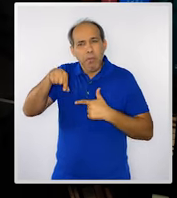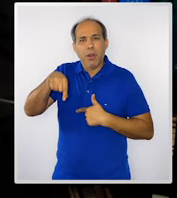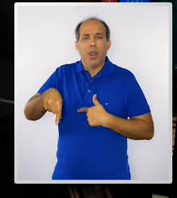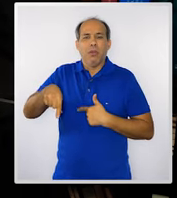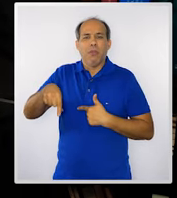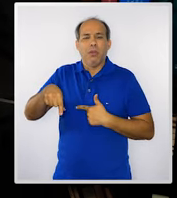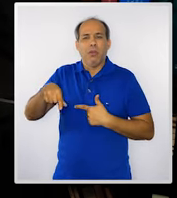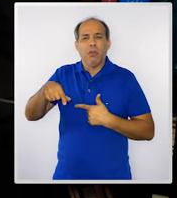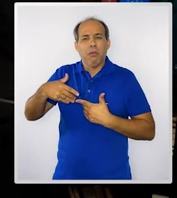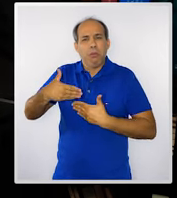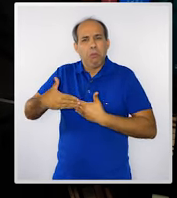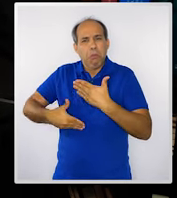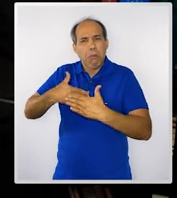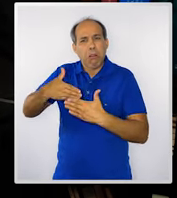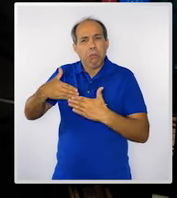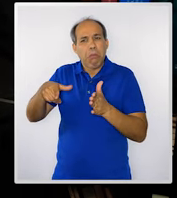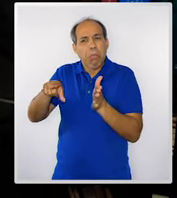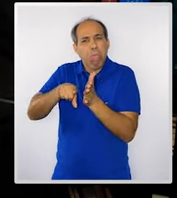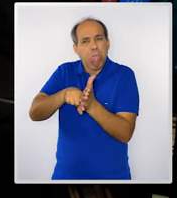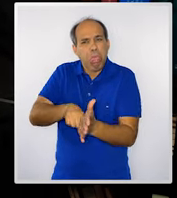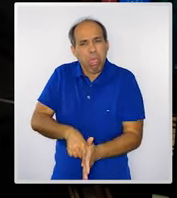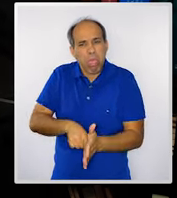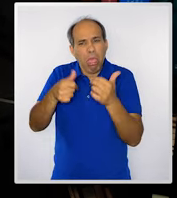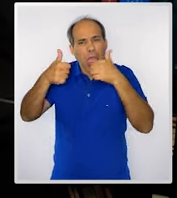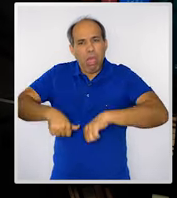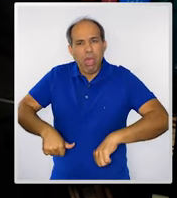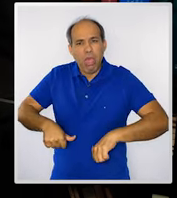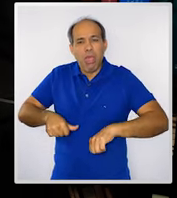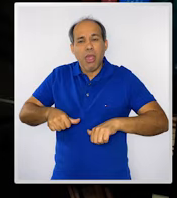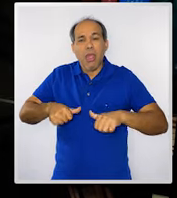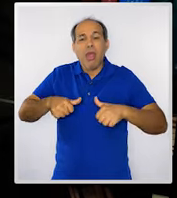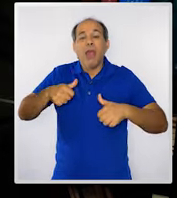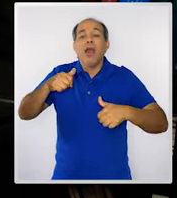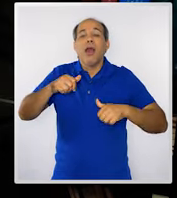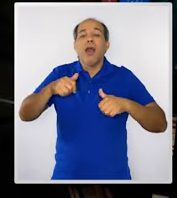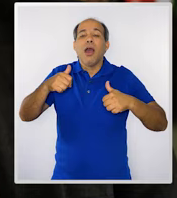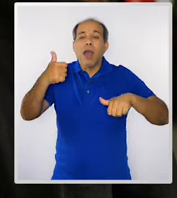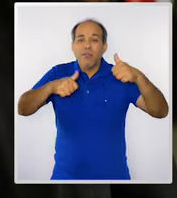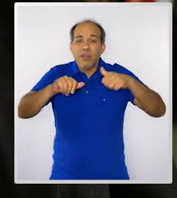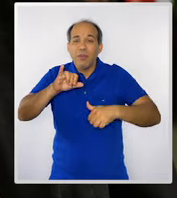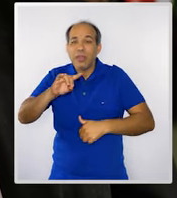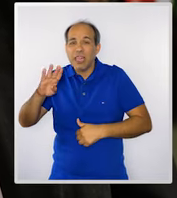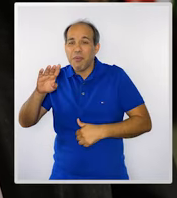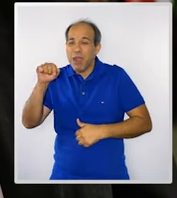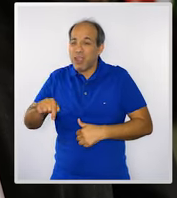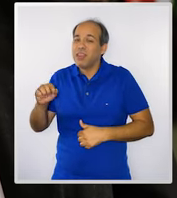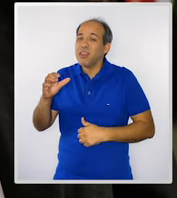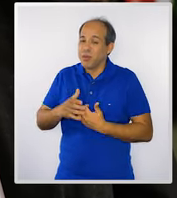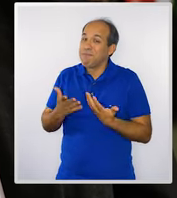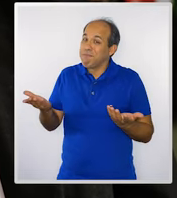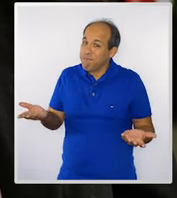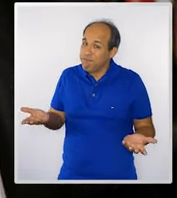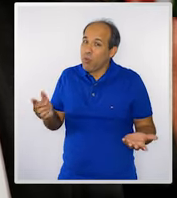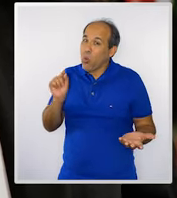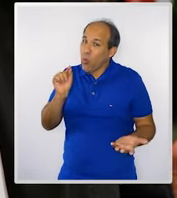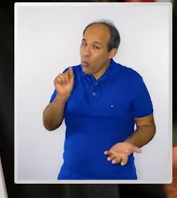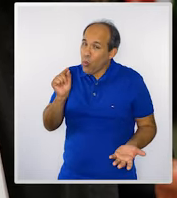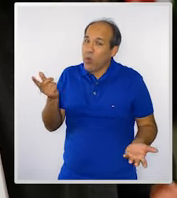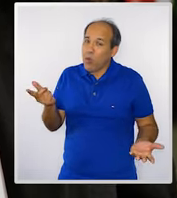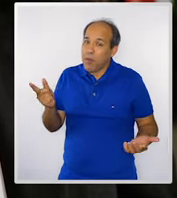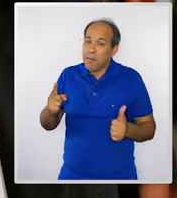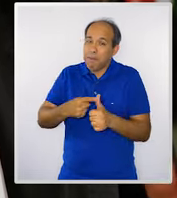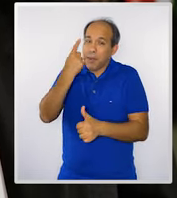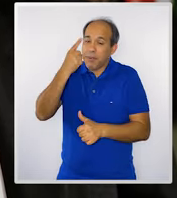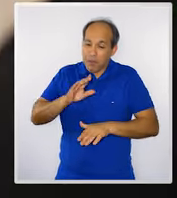processo negativo das avaliações do IDEB aí para vocês. Agora, quais são os